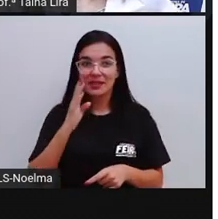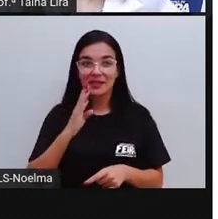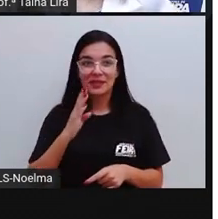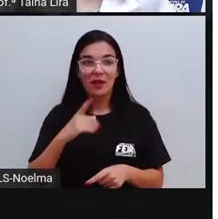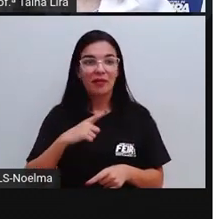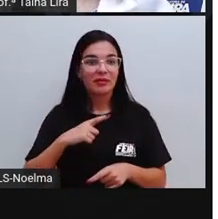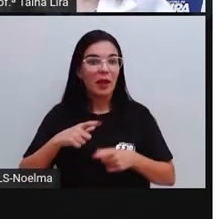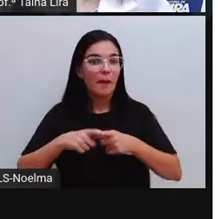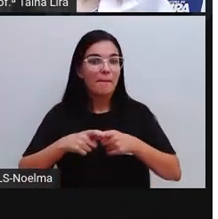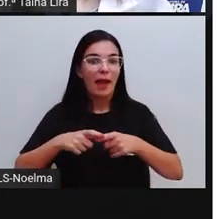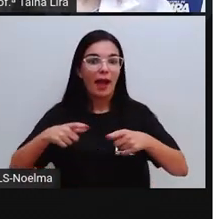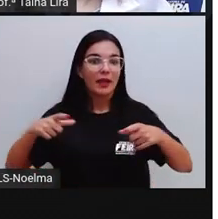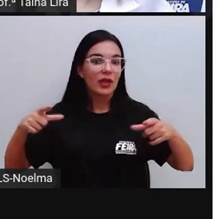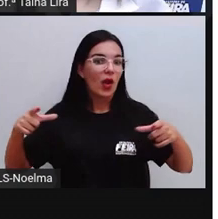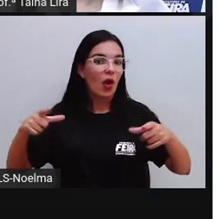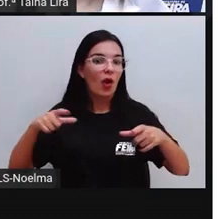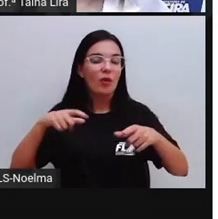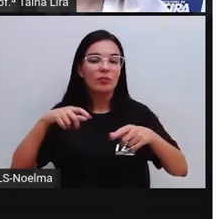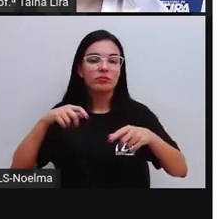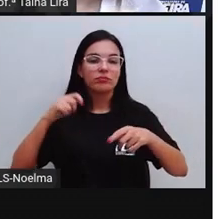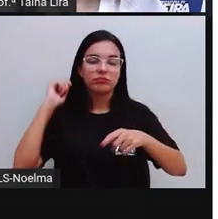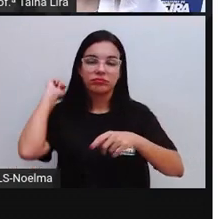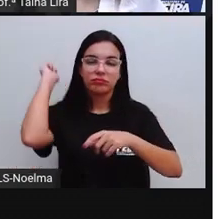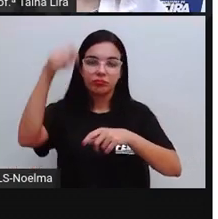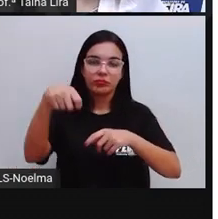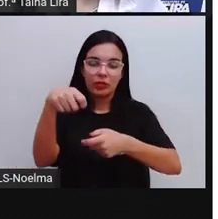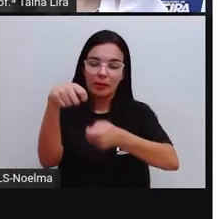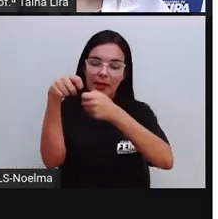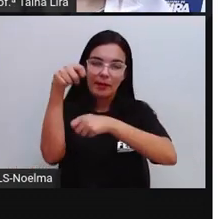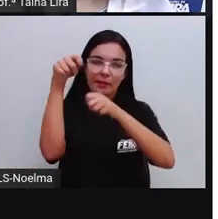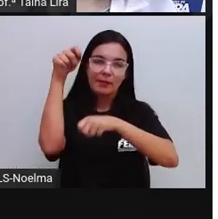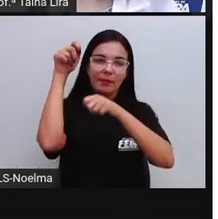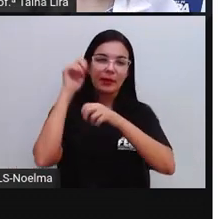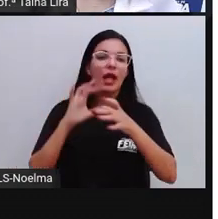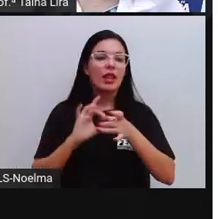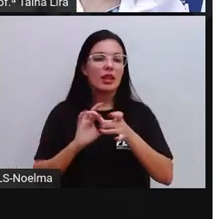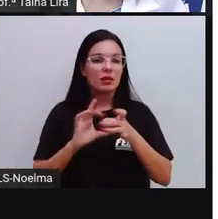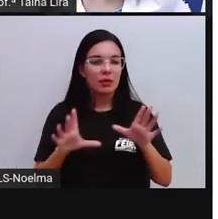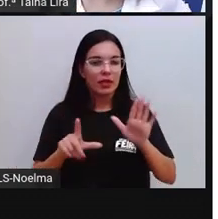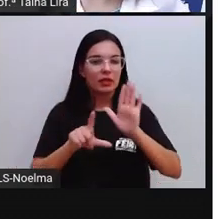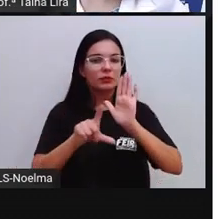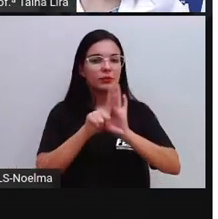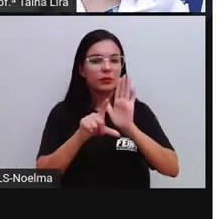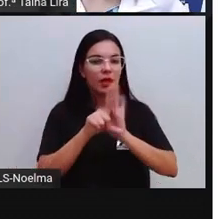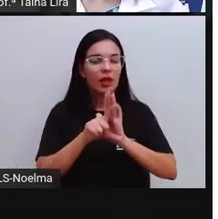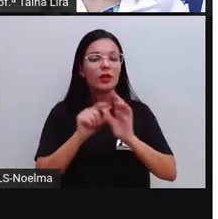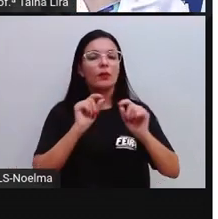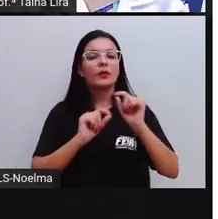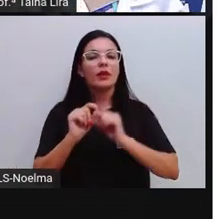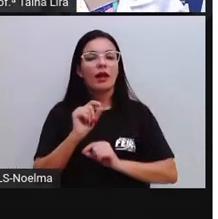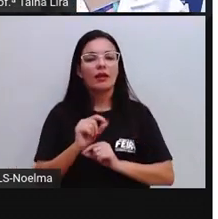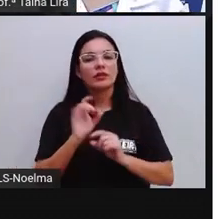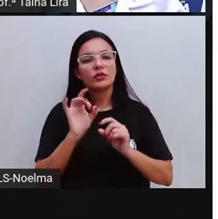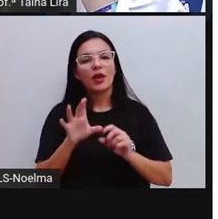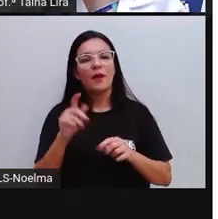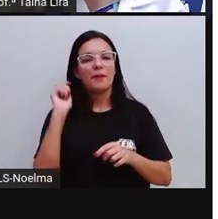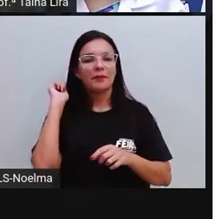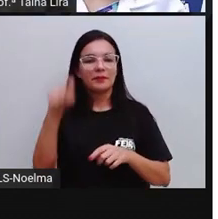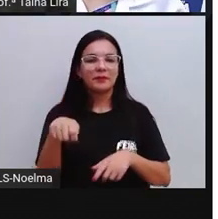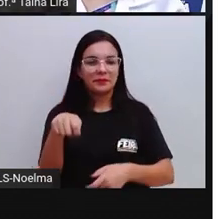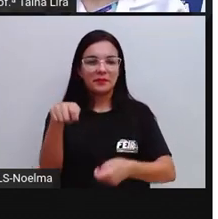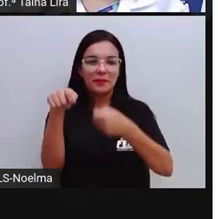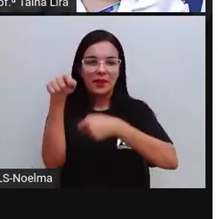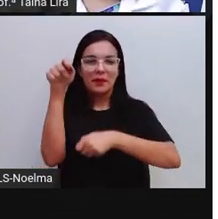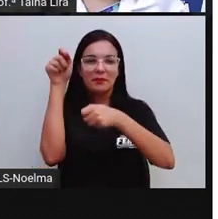prática aí, né, que inclusive é liberada por lei do extrativismo animal, vem da pesca, tá?